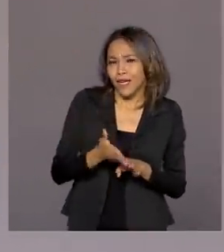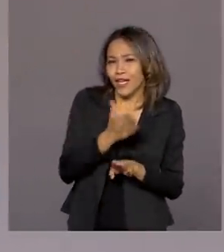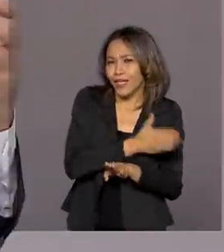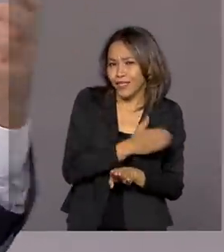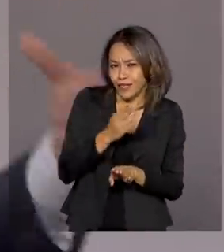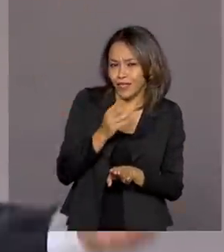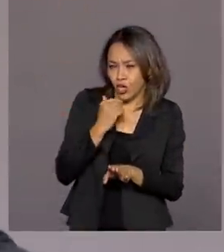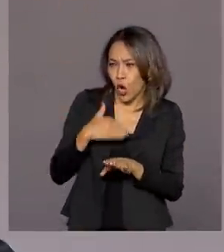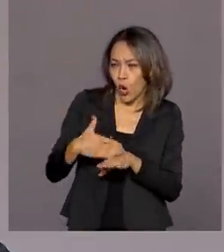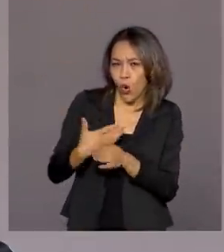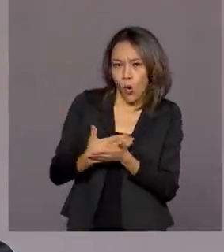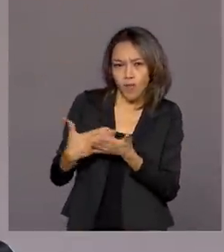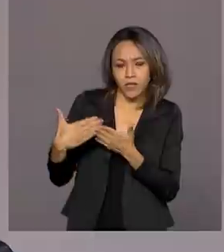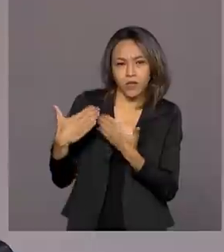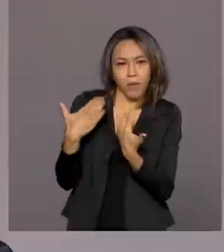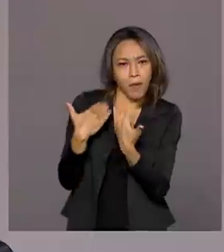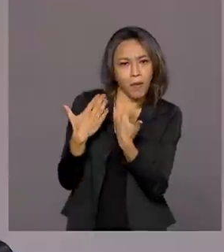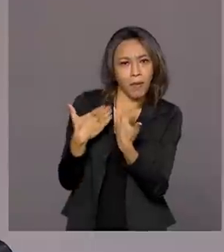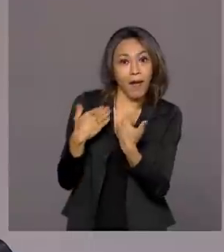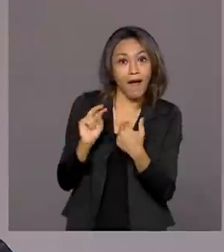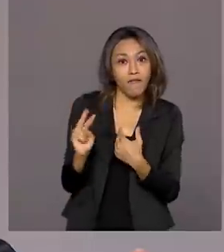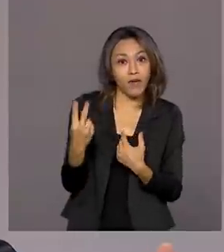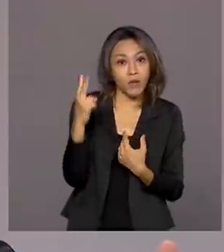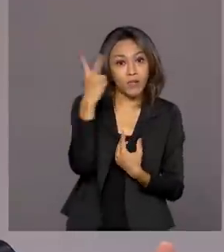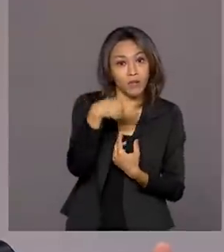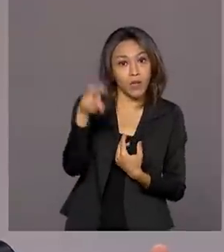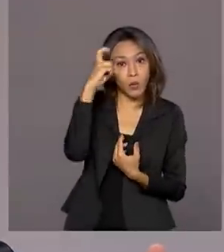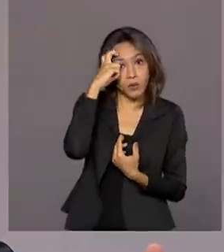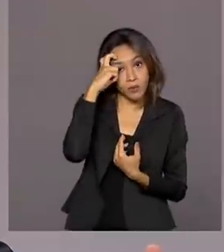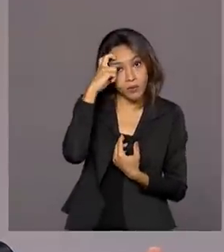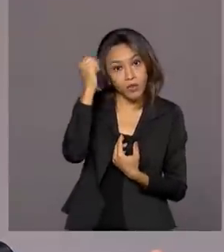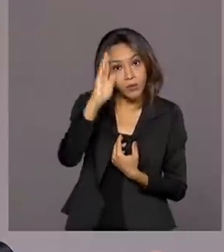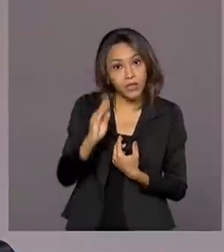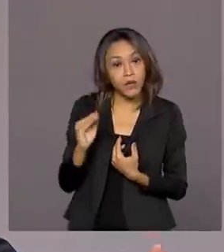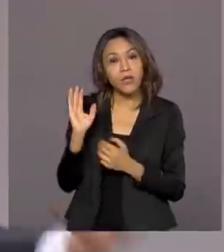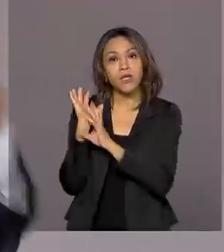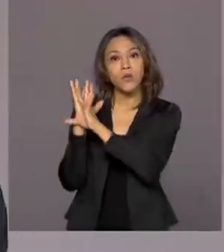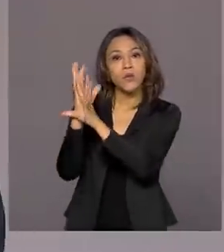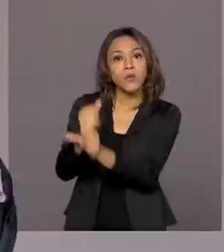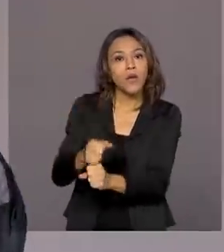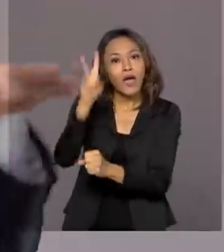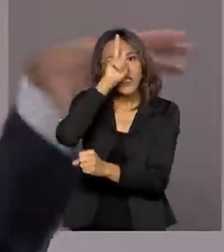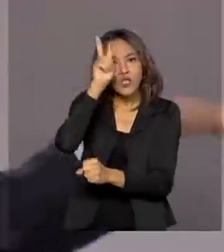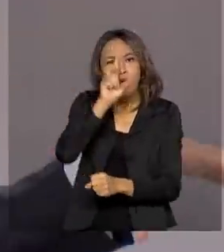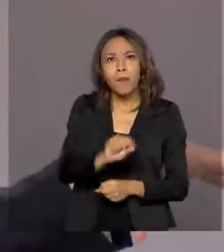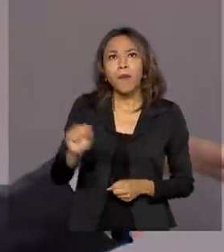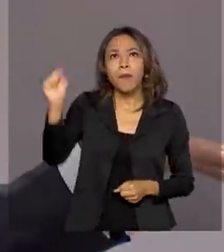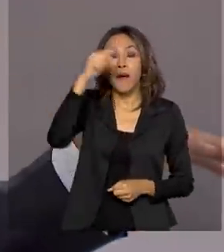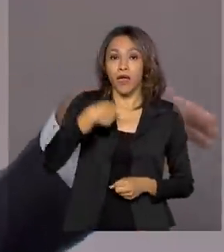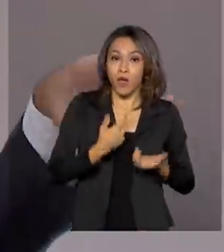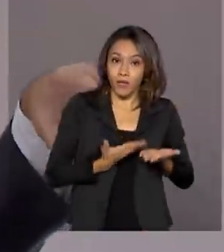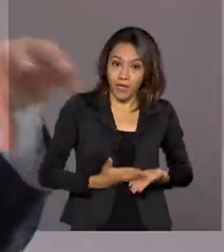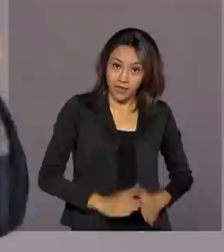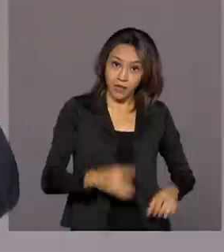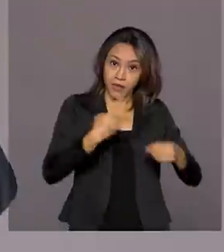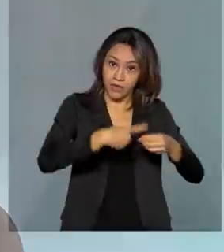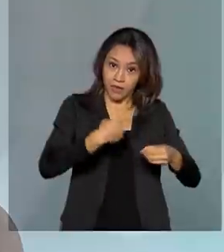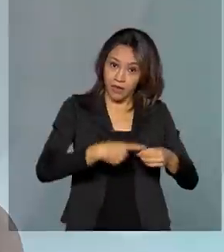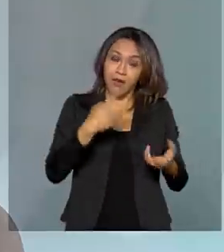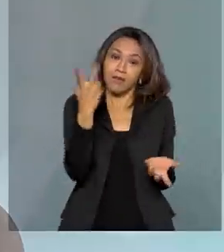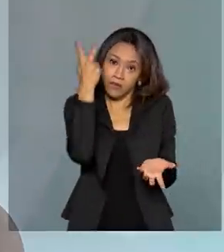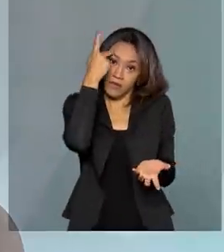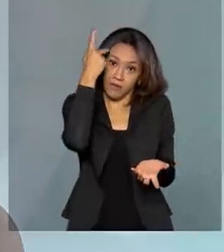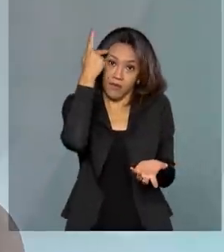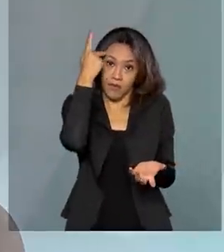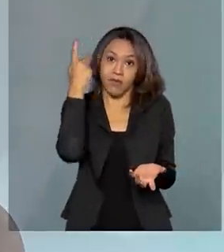nosso programa, que é a valorização da cultura brasileira e da história dos locais. Eu, por exemplo, nasci em Bragança Paulista, uma cidade do interior